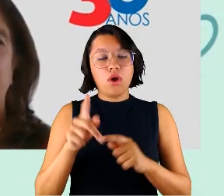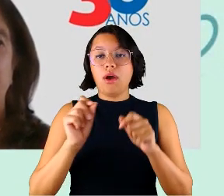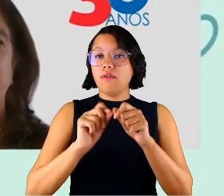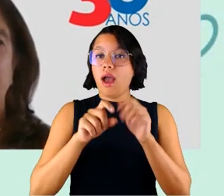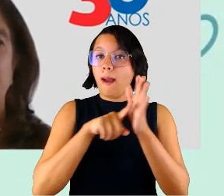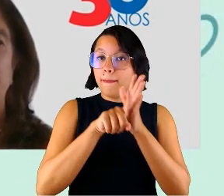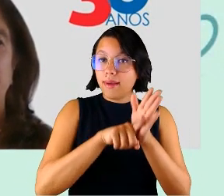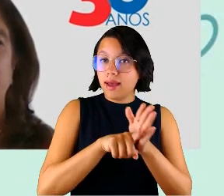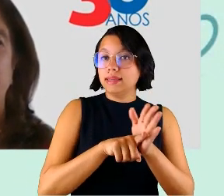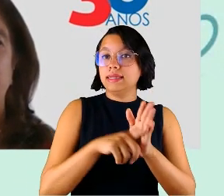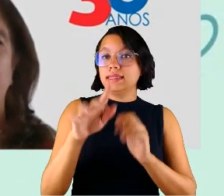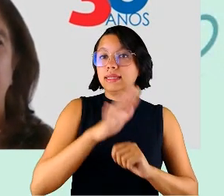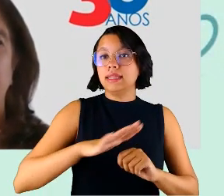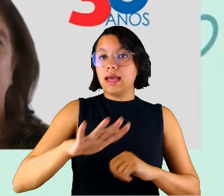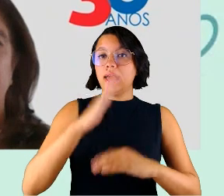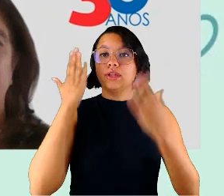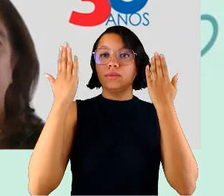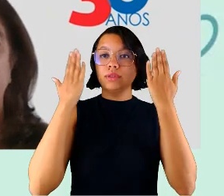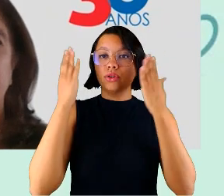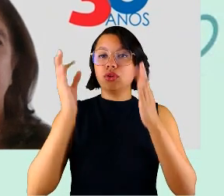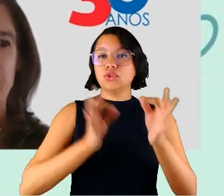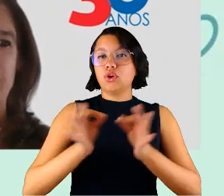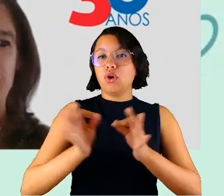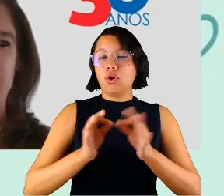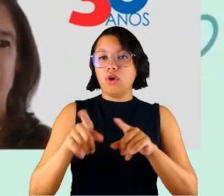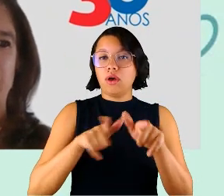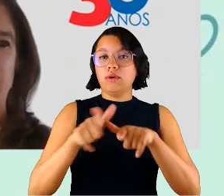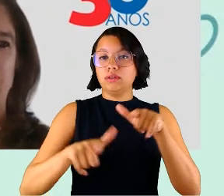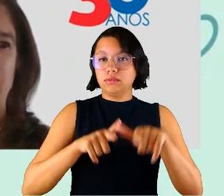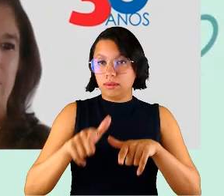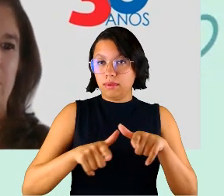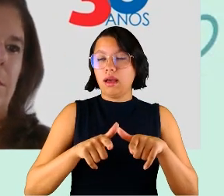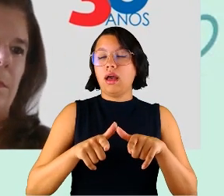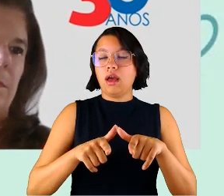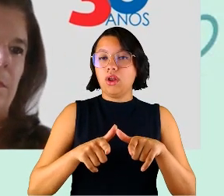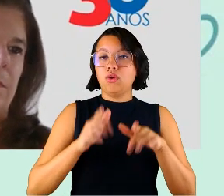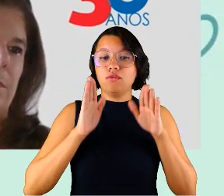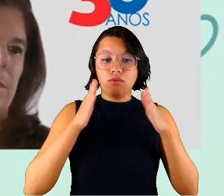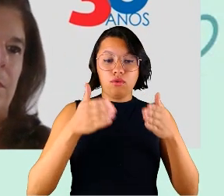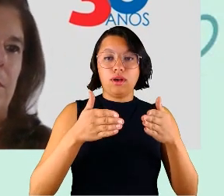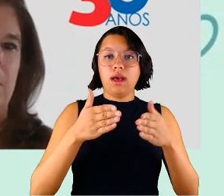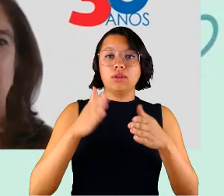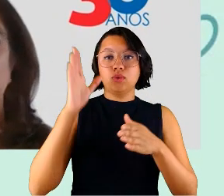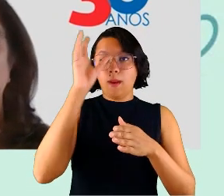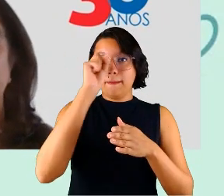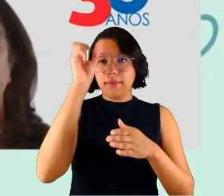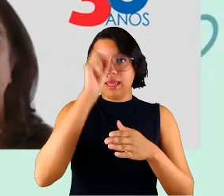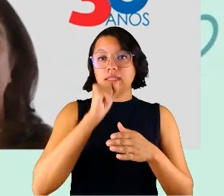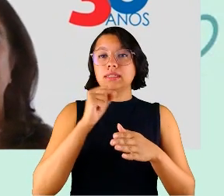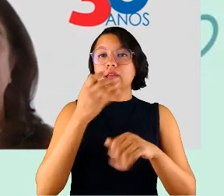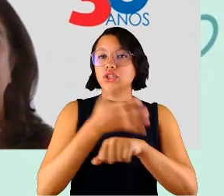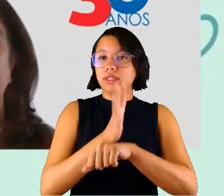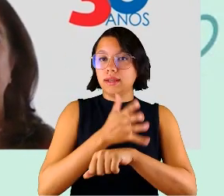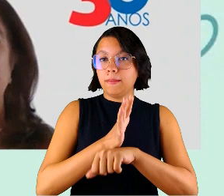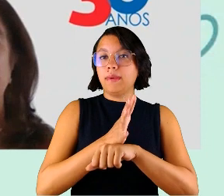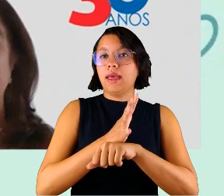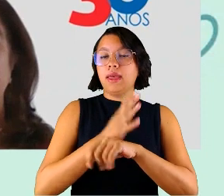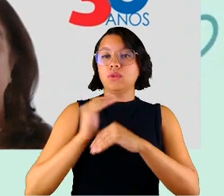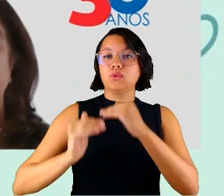pesquisas na área de psicologia organizacional e do trabalho, com ênfase em aprendizagem, treinamento,